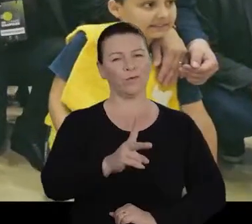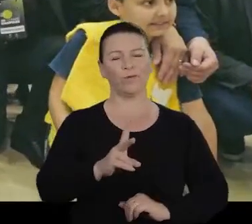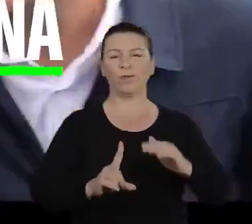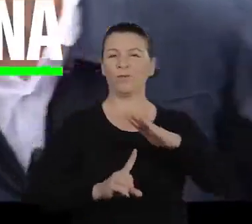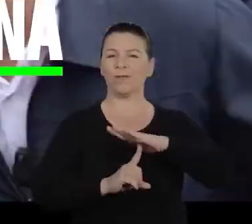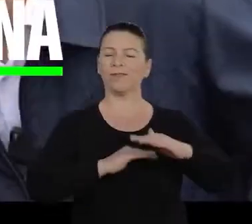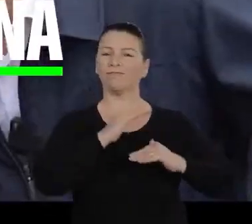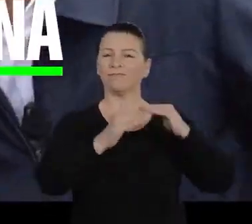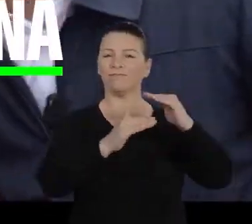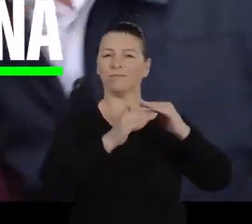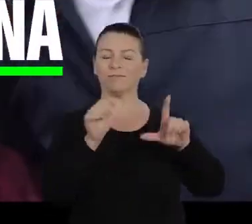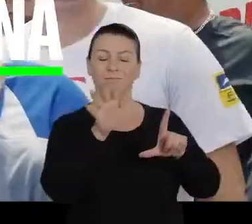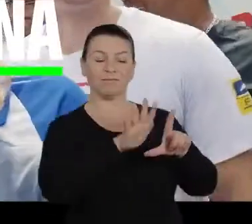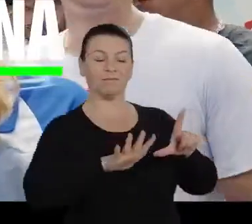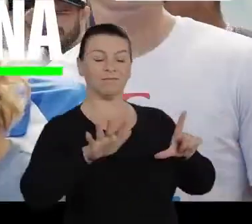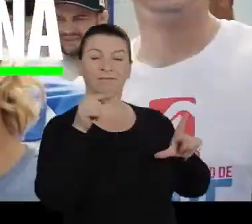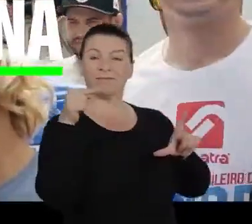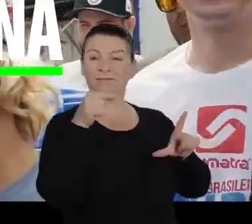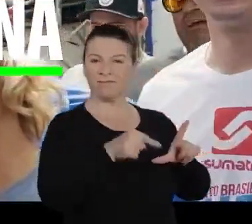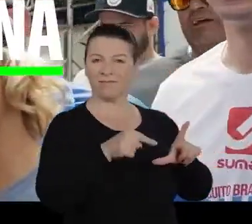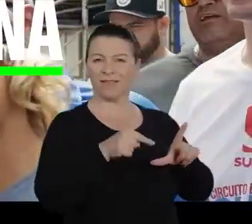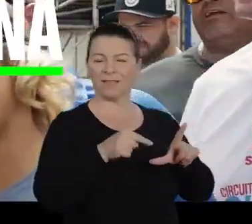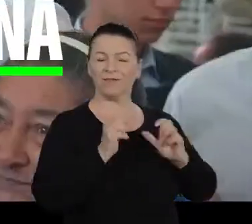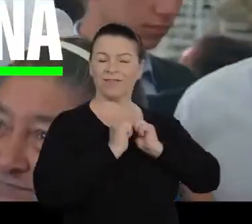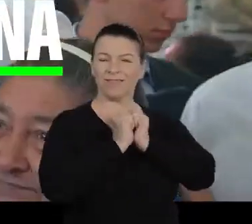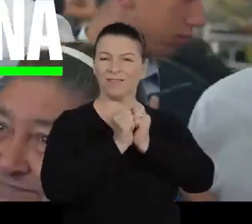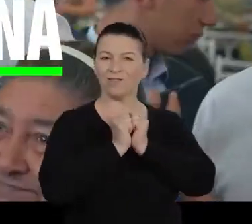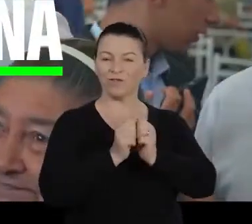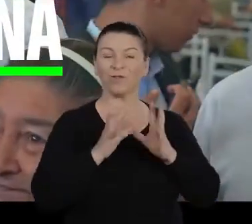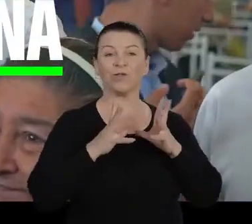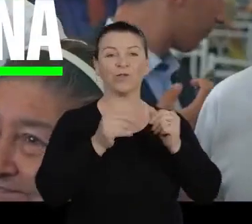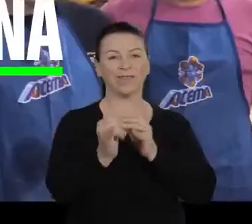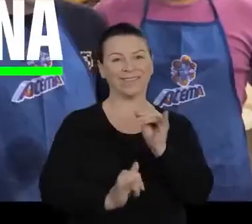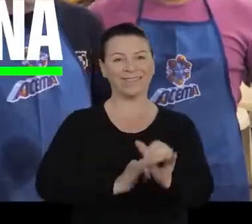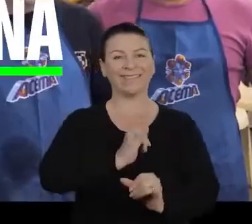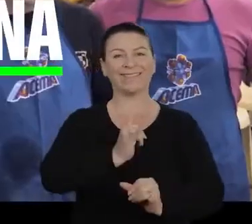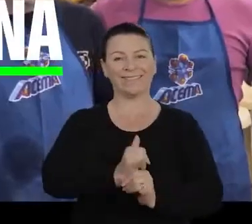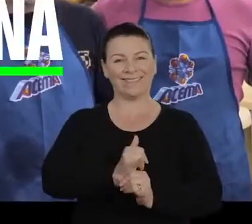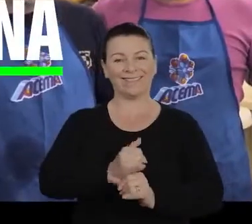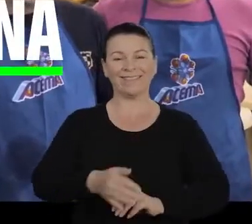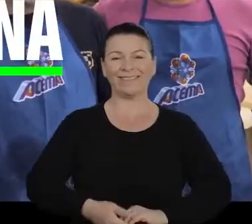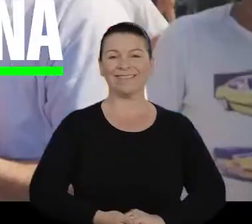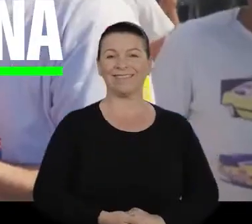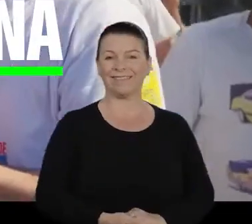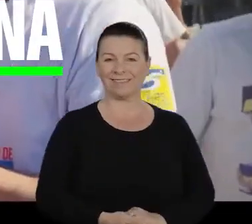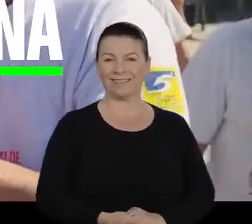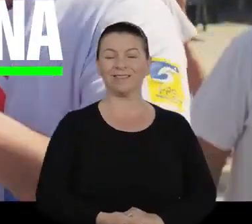Continue pra frente, Paraná. Acesse o QR Code e fique com a gente na internet.